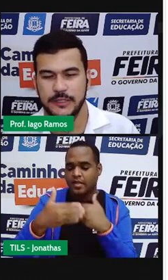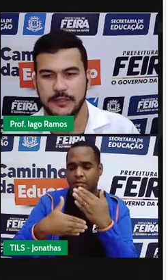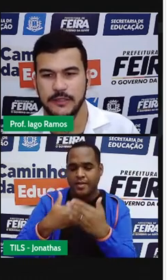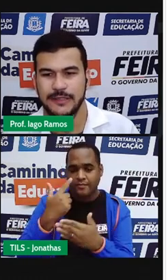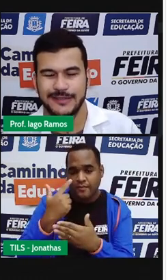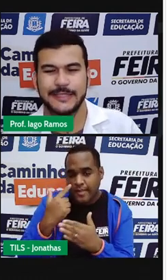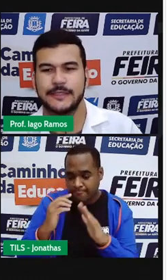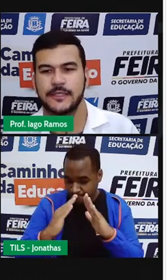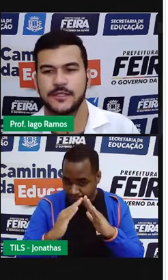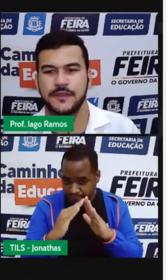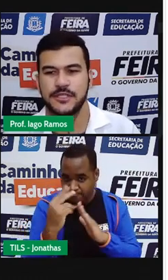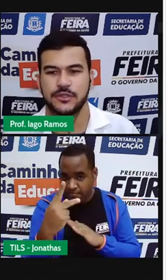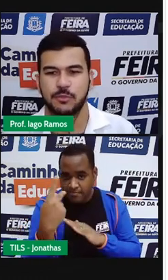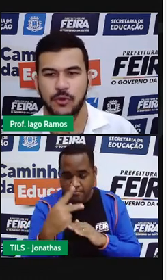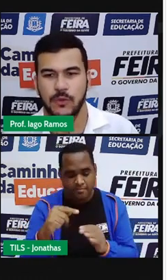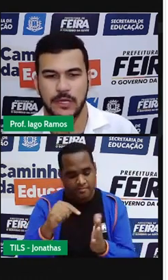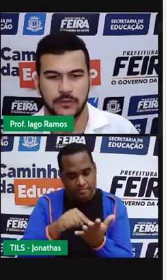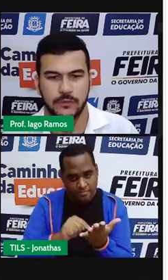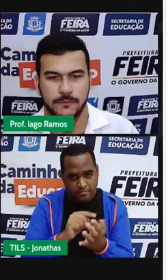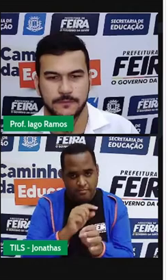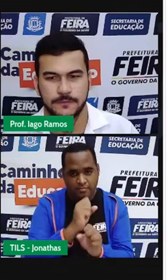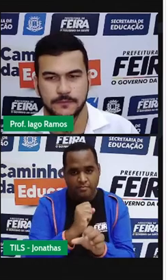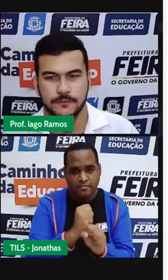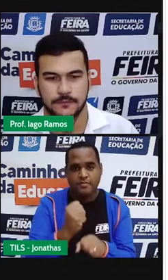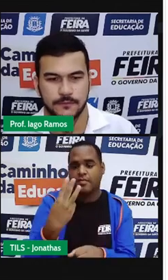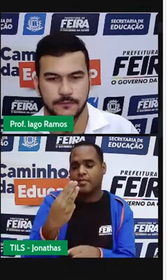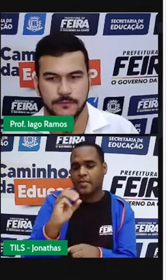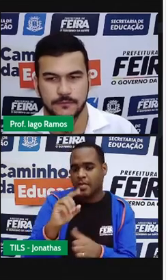continha aí. 30 dividido por 4.